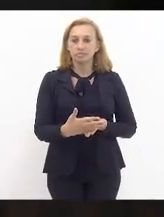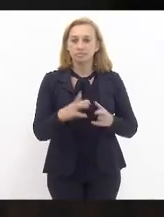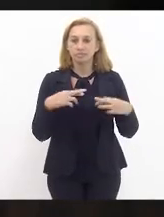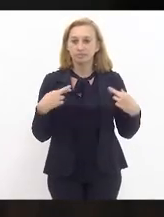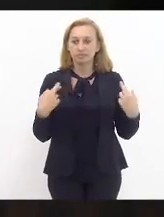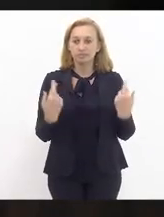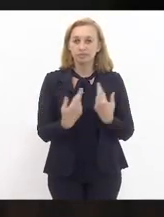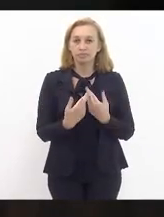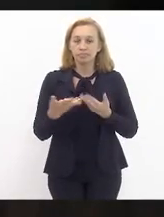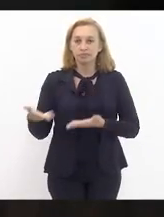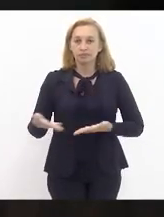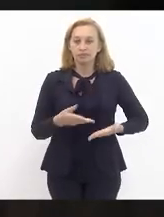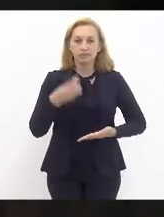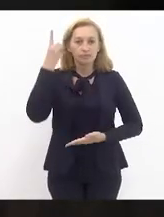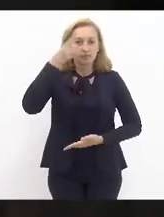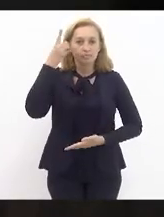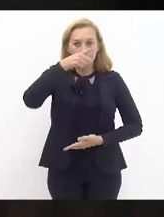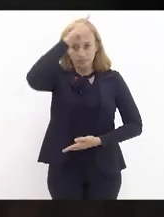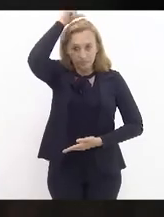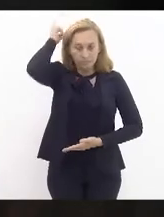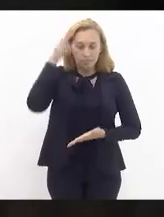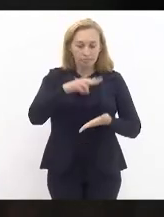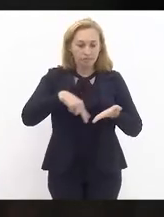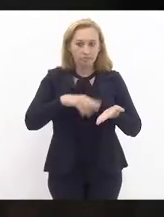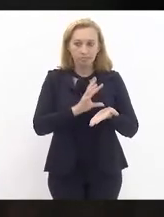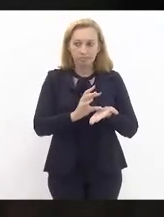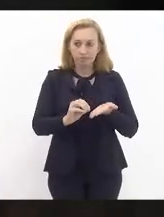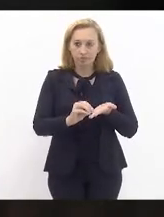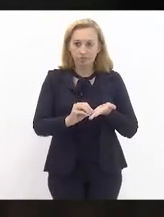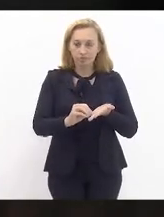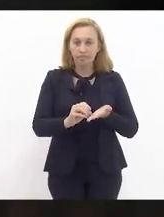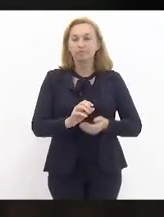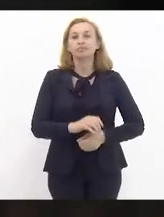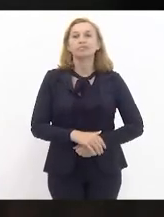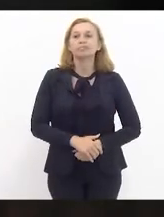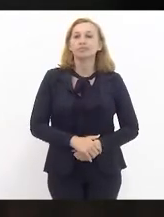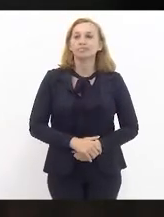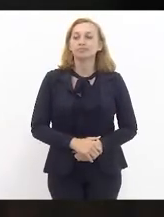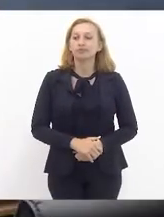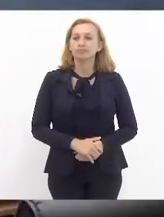presidência convida o nobre deputado Luiz Paulo para fazer leitura da ata da sessão anterior.